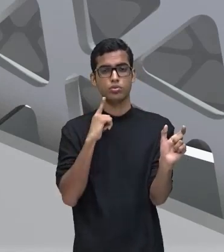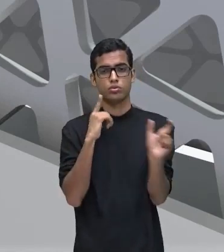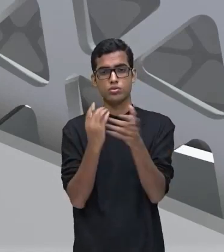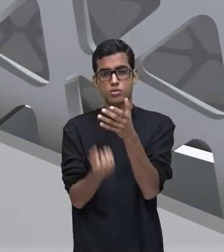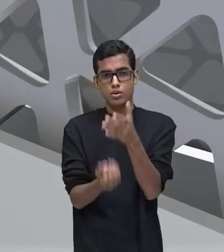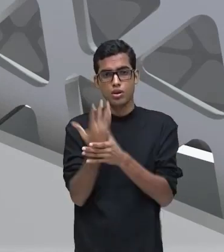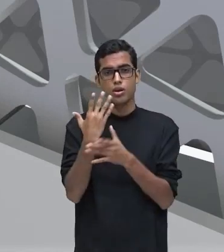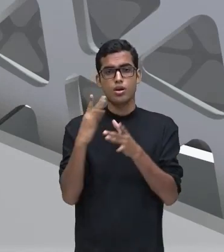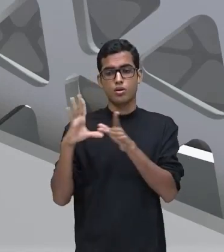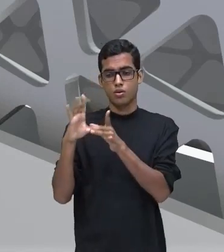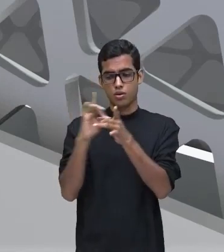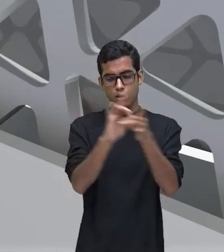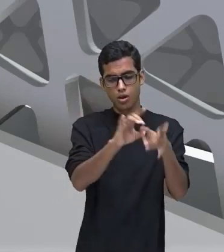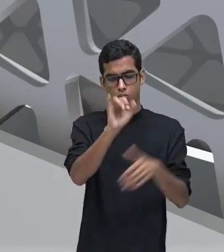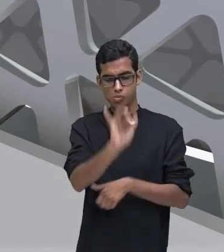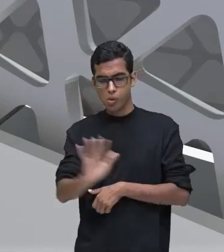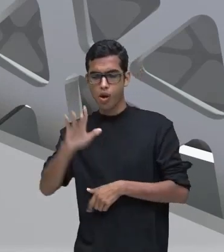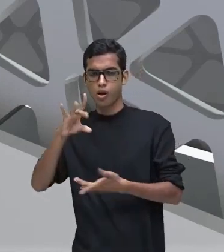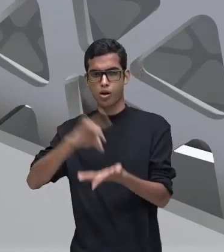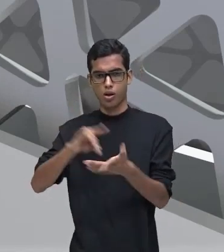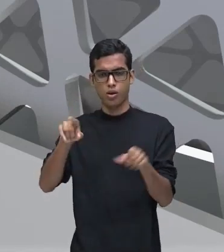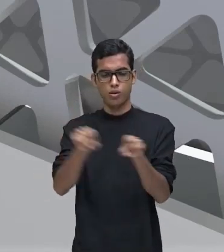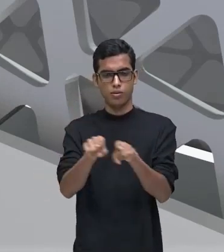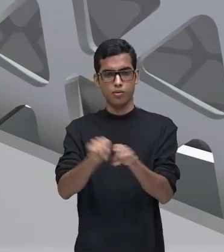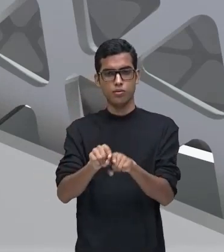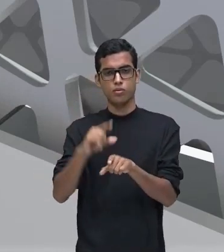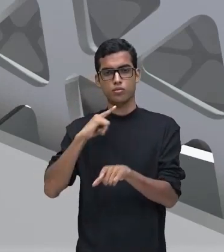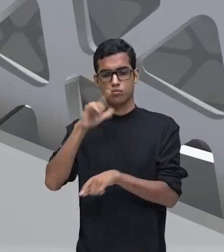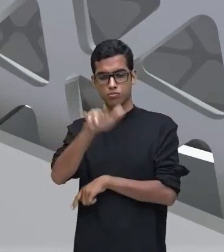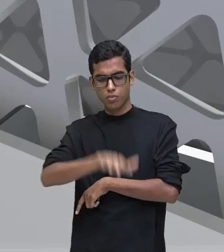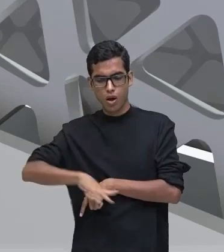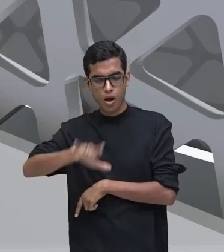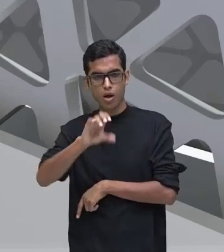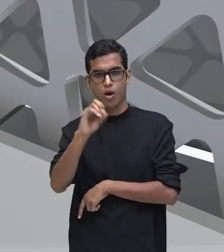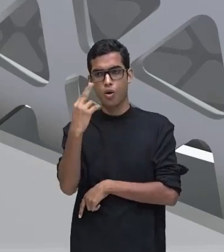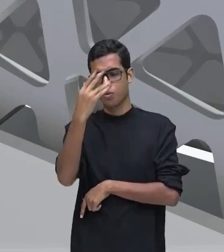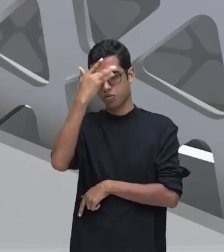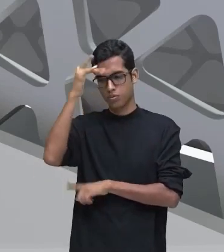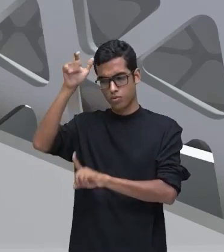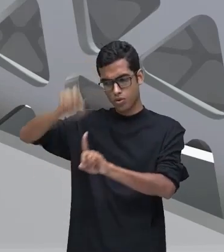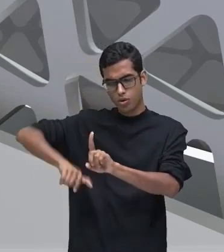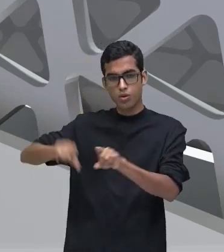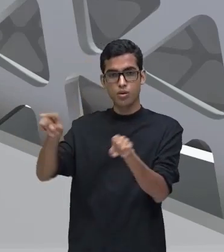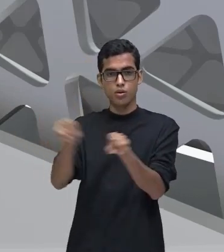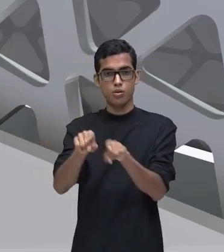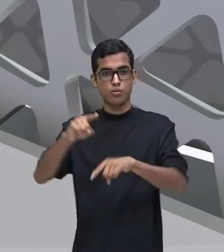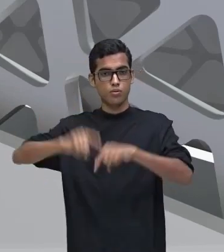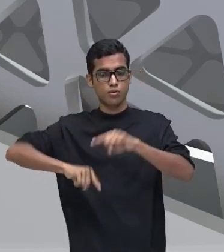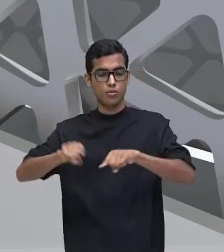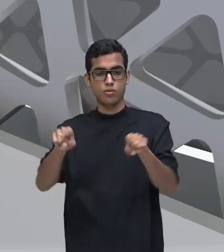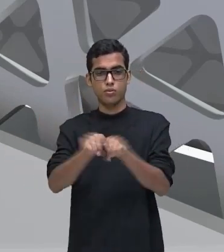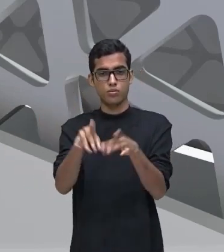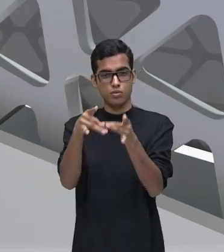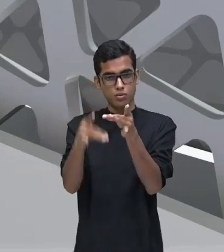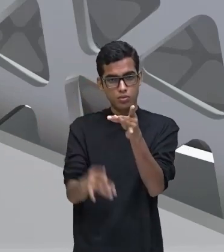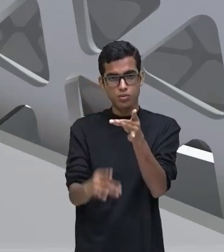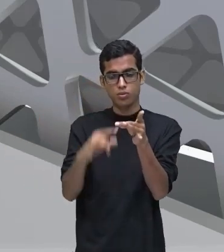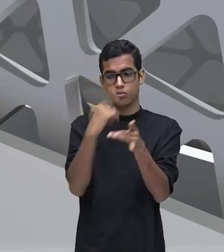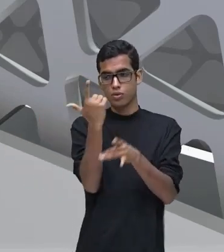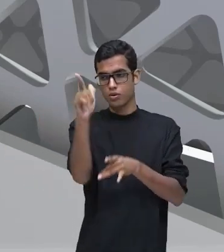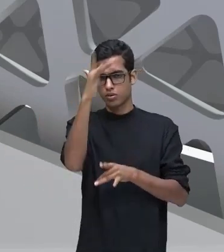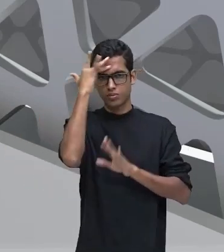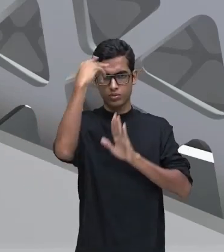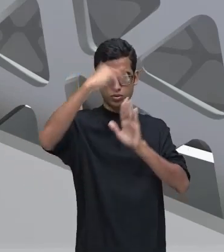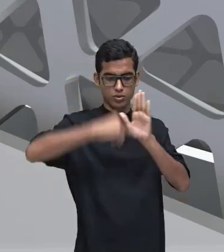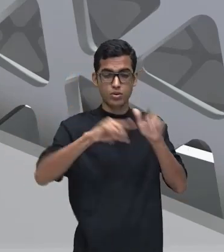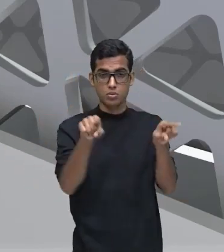uma imagem, certo? Do ambiente, do objeto que está sendo descrito para a outra pessoa.